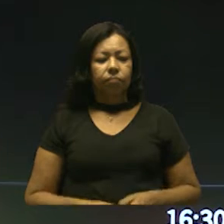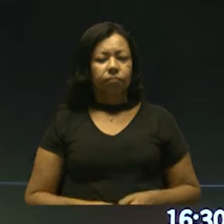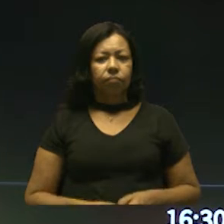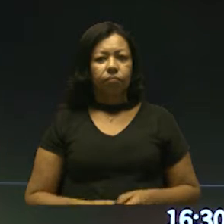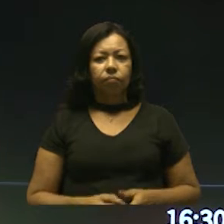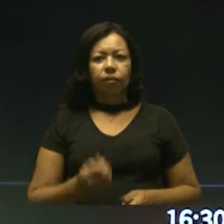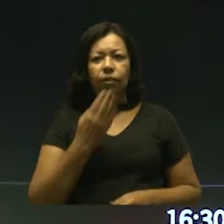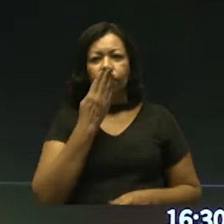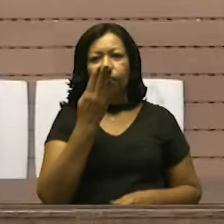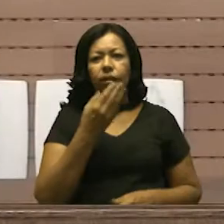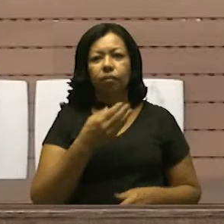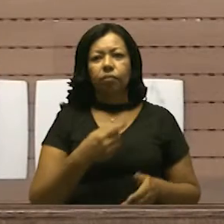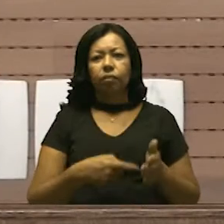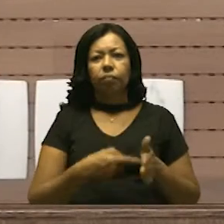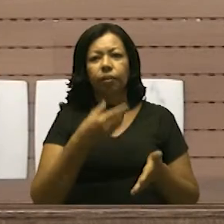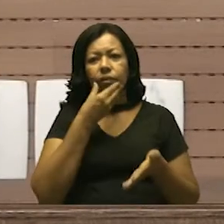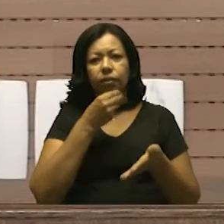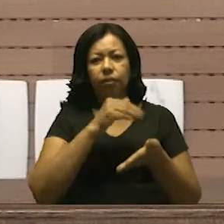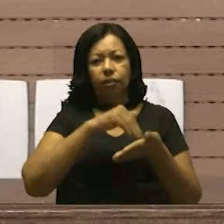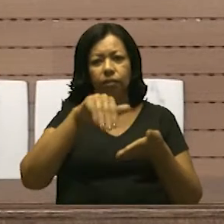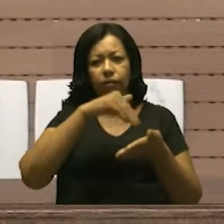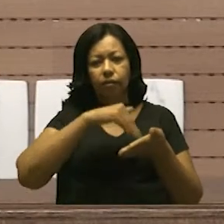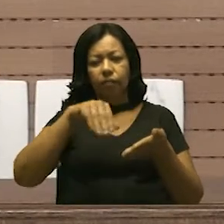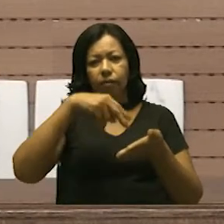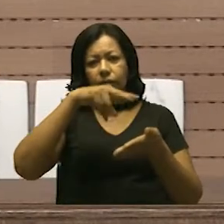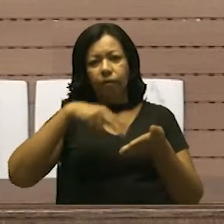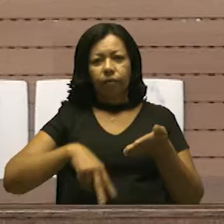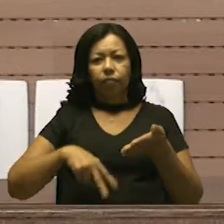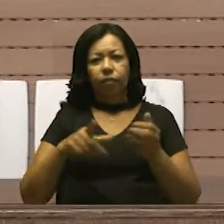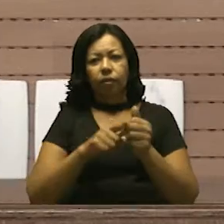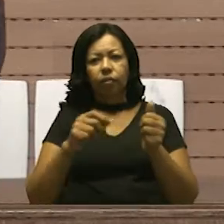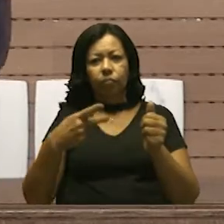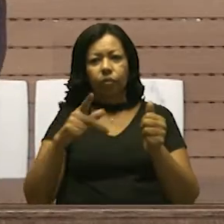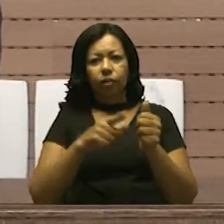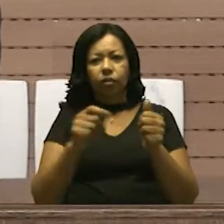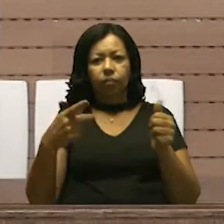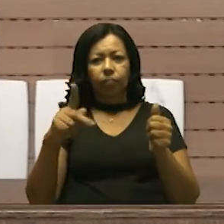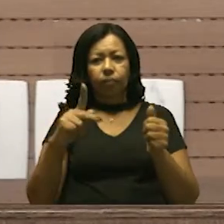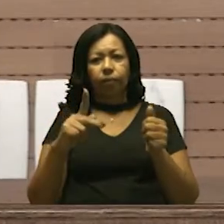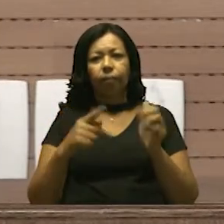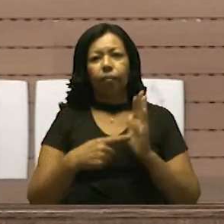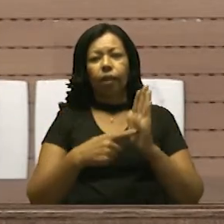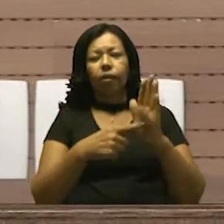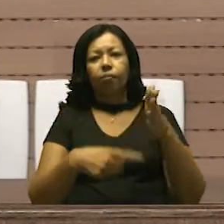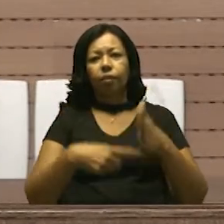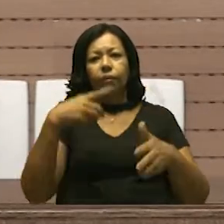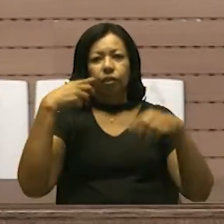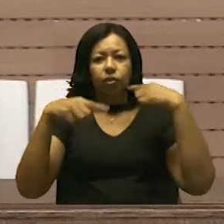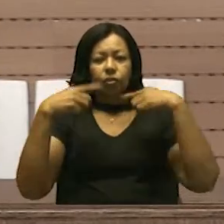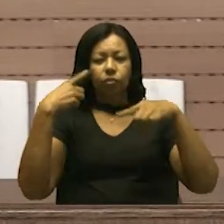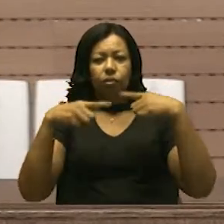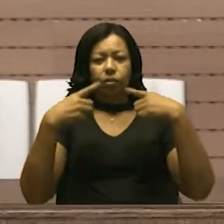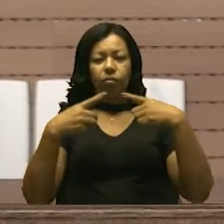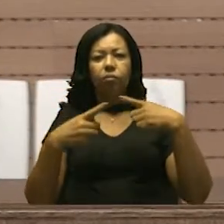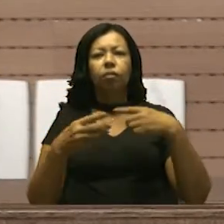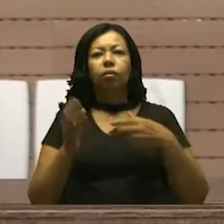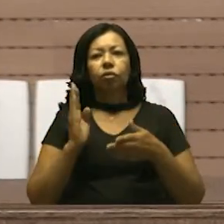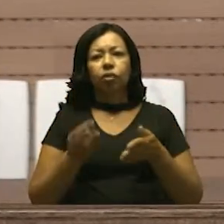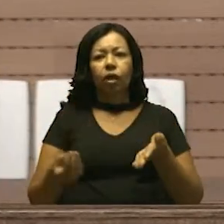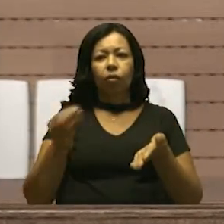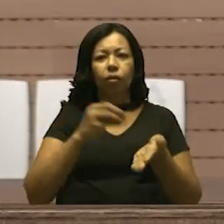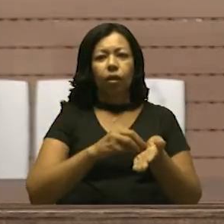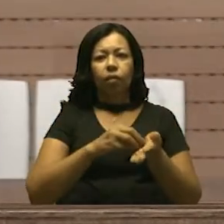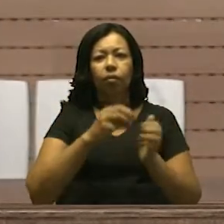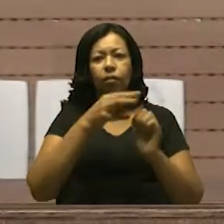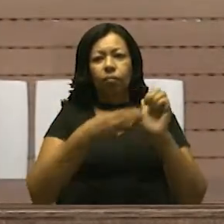Solicito ao senhor primeiro-secretário que proceda à leitura do projeto de lei artigo por artigo para apreciação em primeira discussão, já incorporada